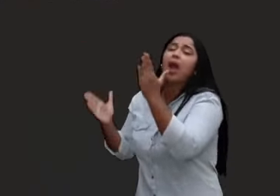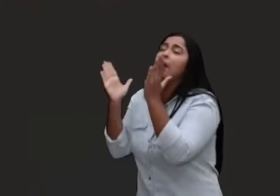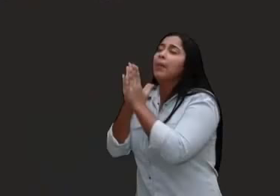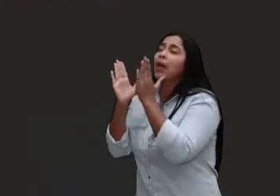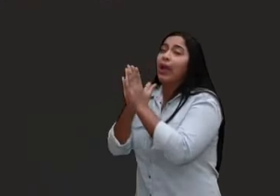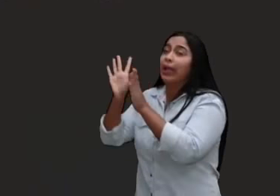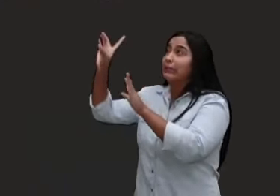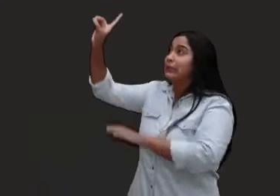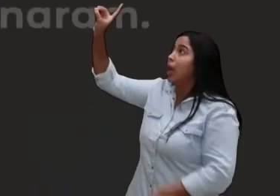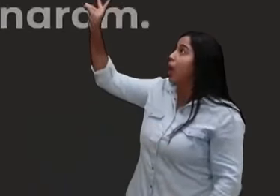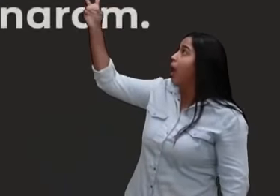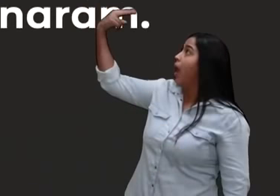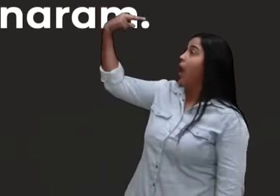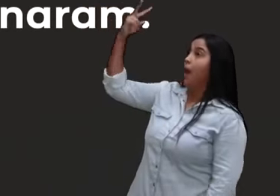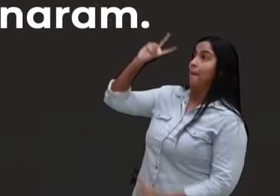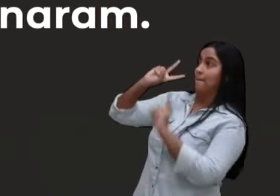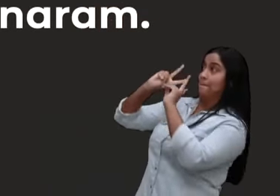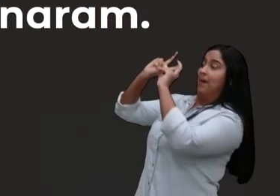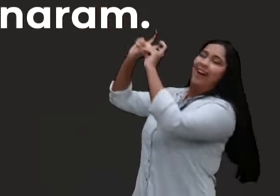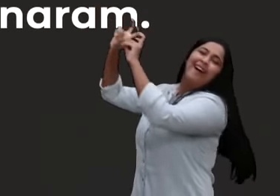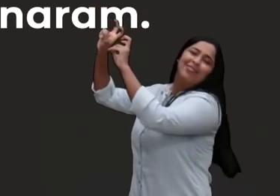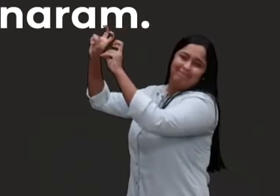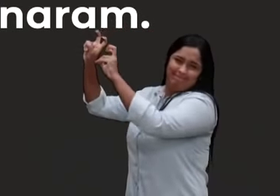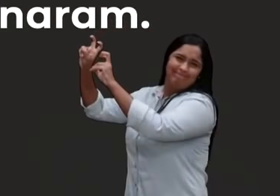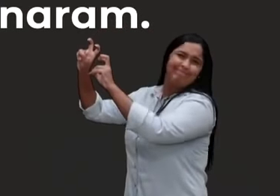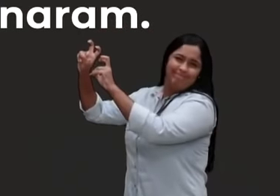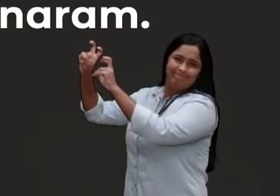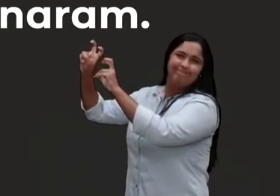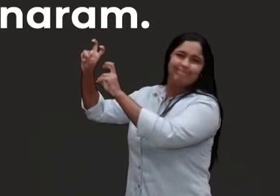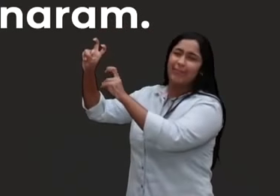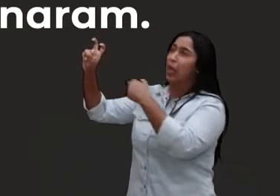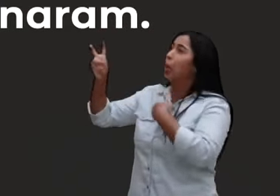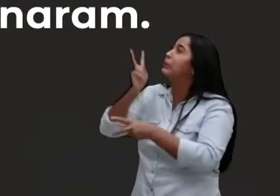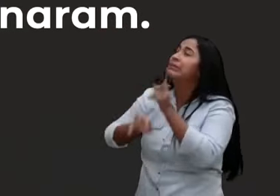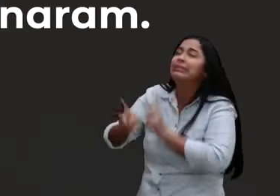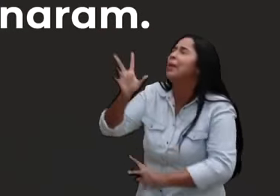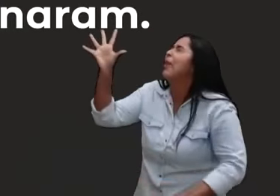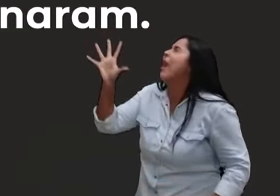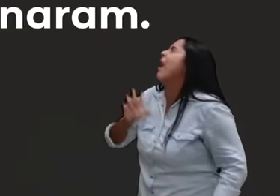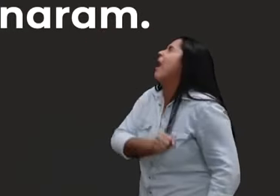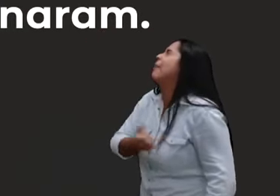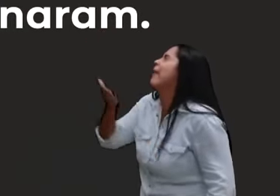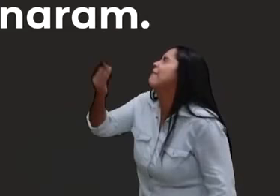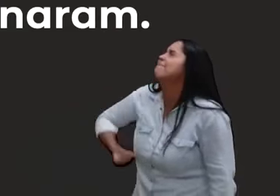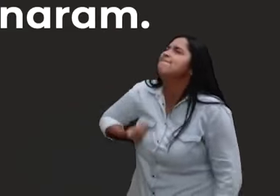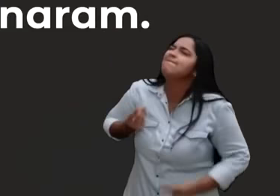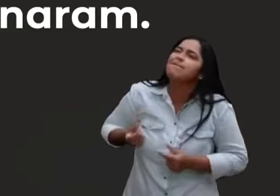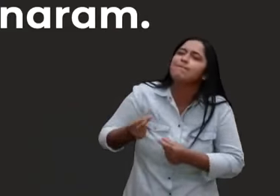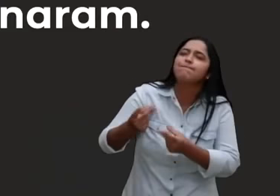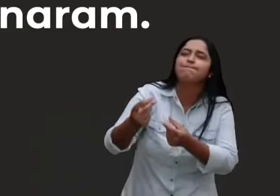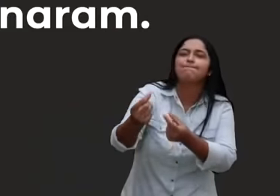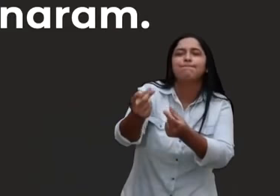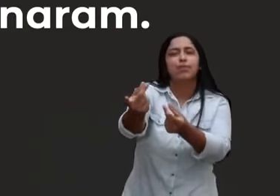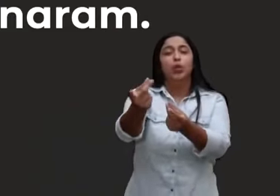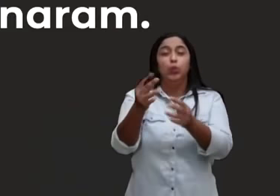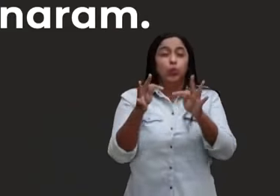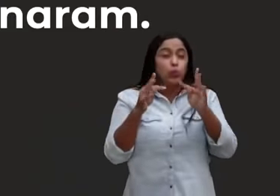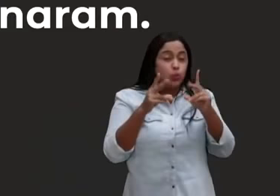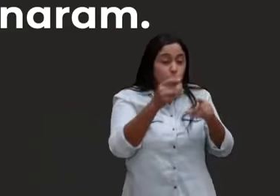vida. As cordas da morte me envolveram, as angústias do Sheol vieram sobre mim.